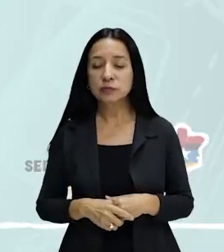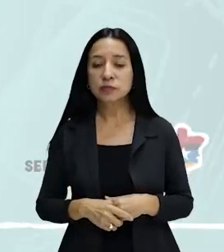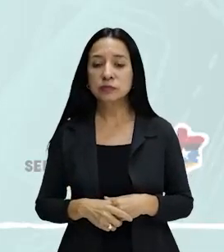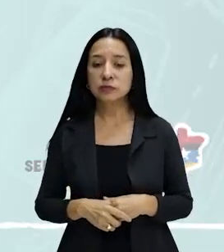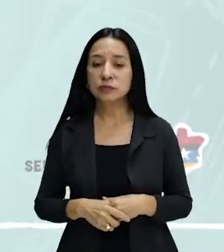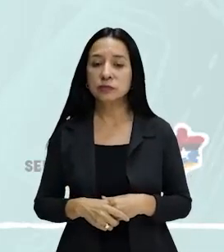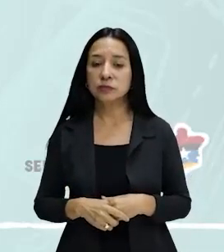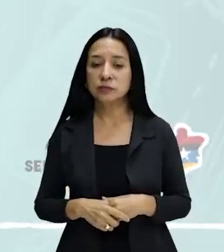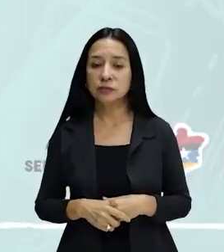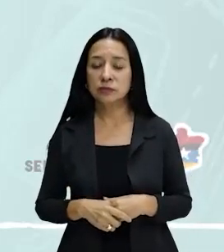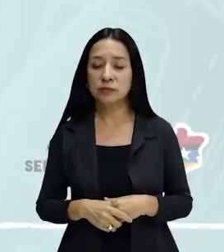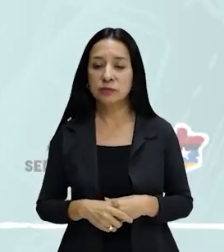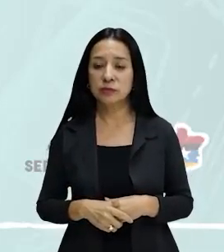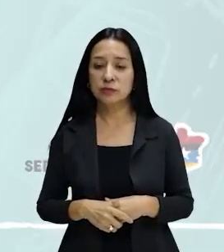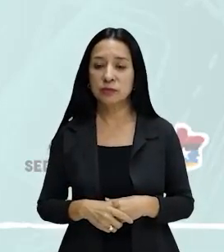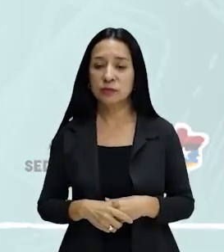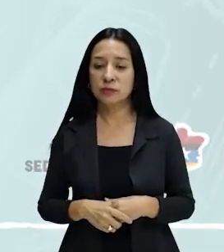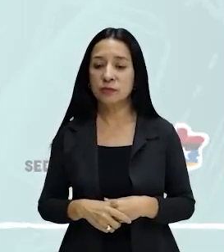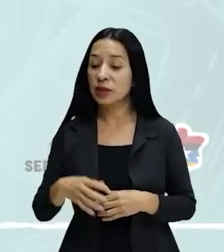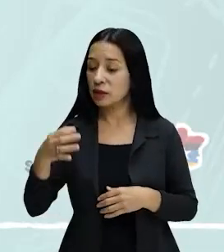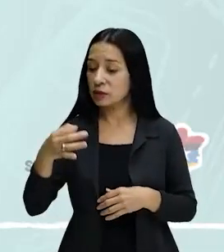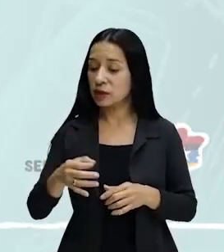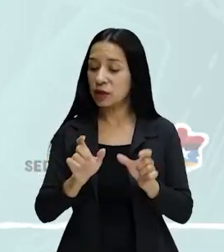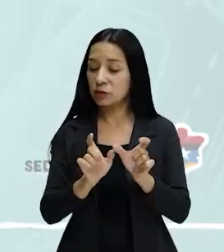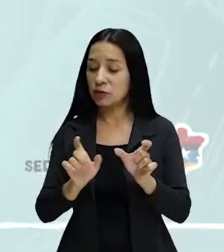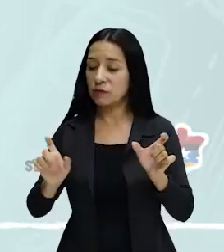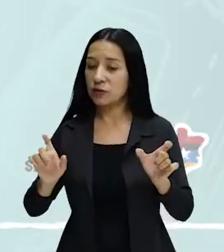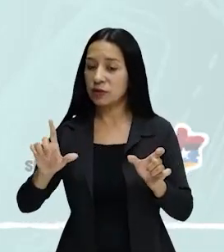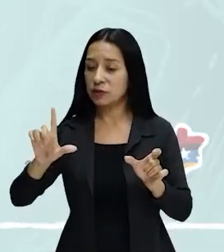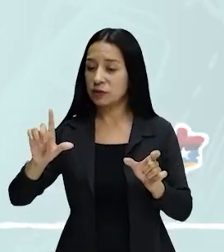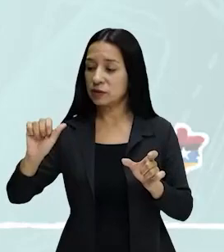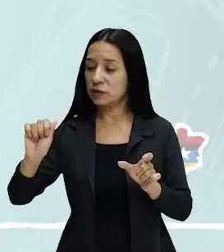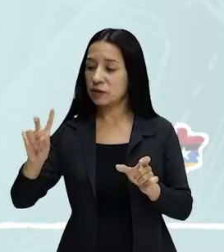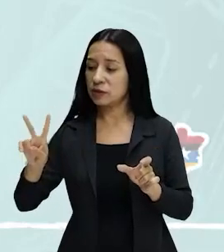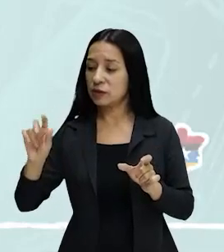lava-a-jato. O nome da operação.